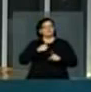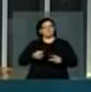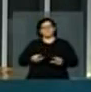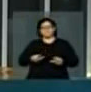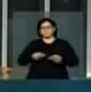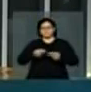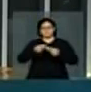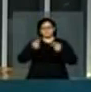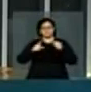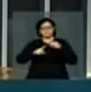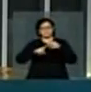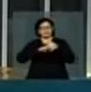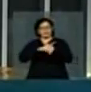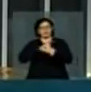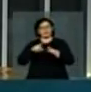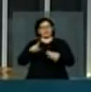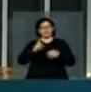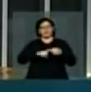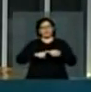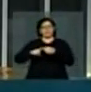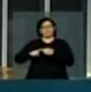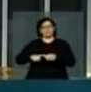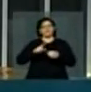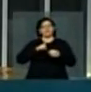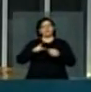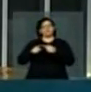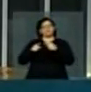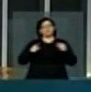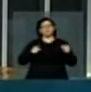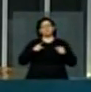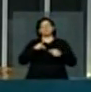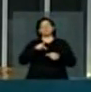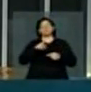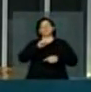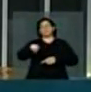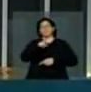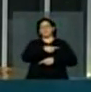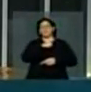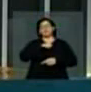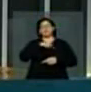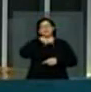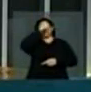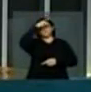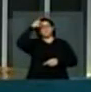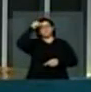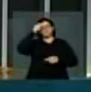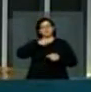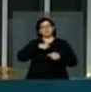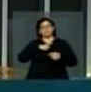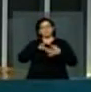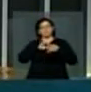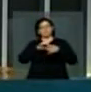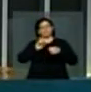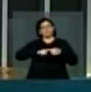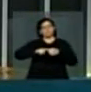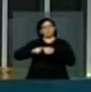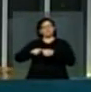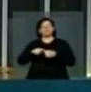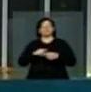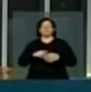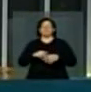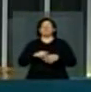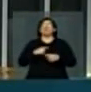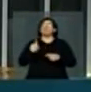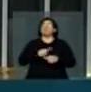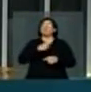convênios no período vedado para prefeituras aliadas Nós já estamos